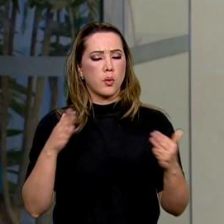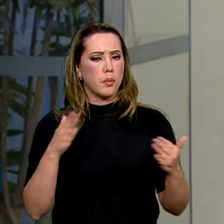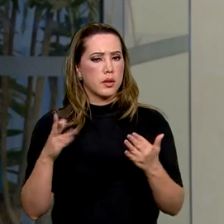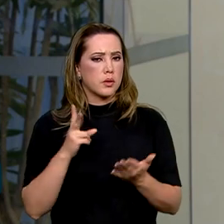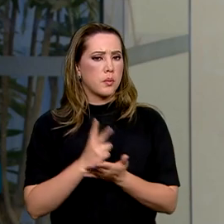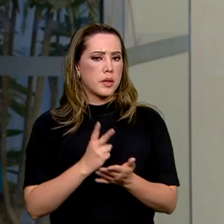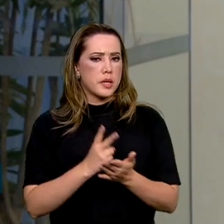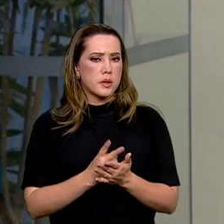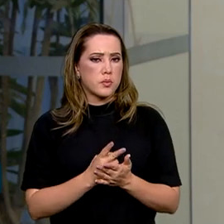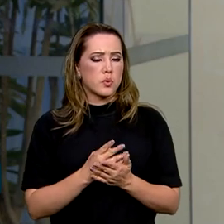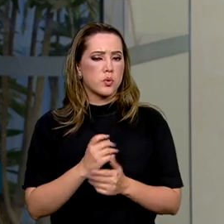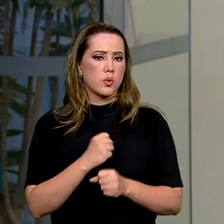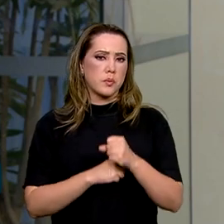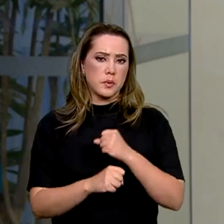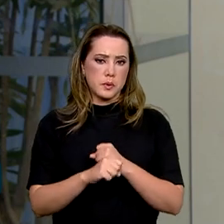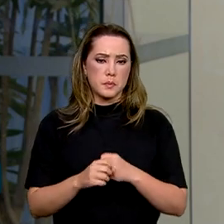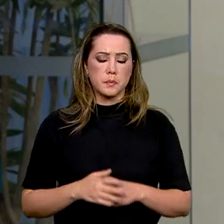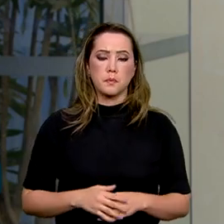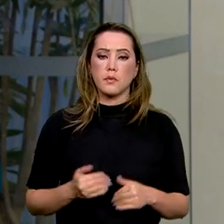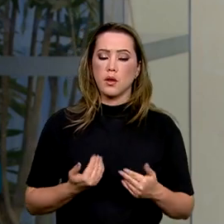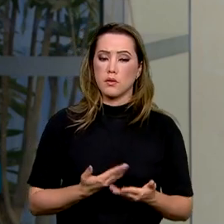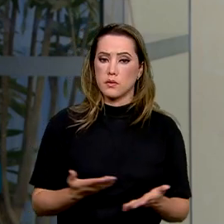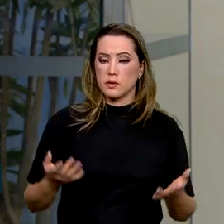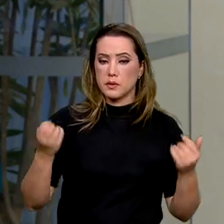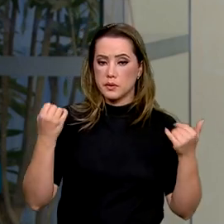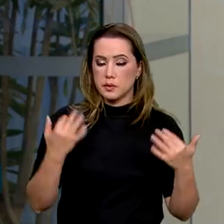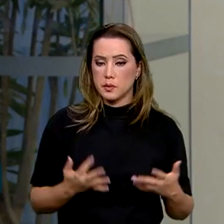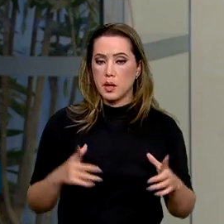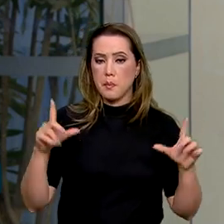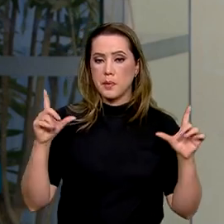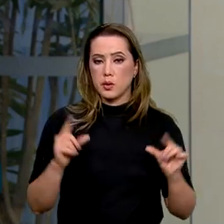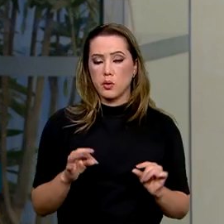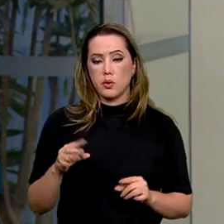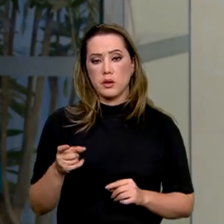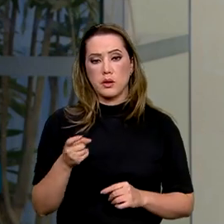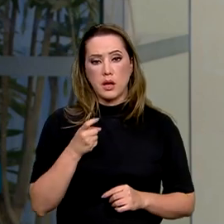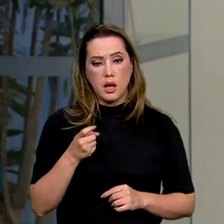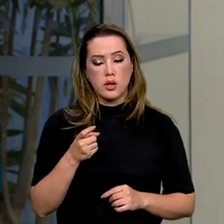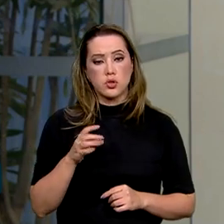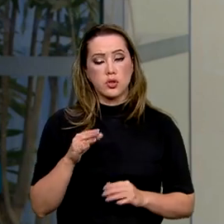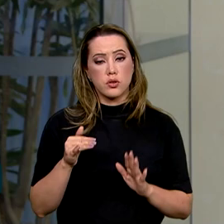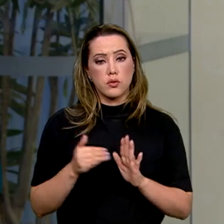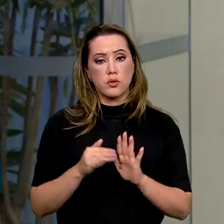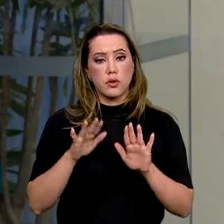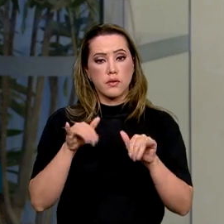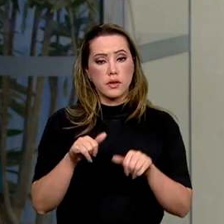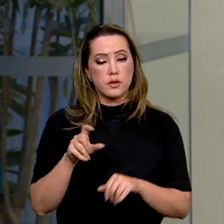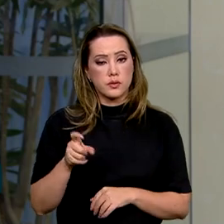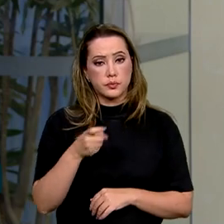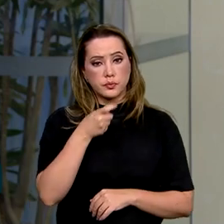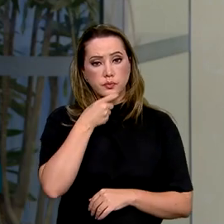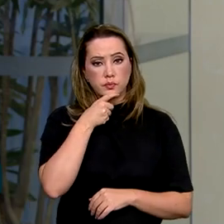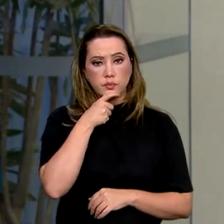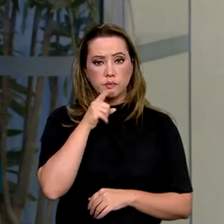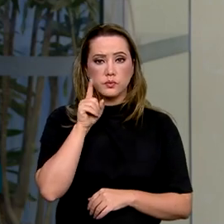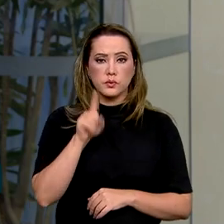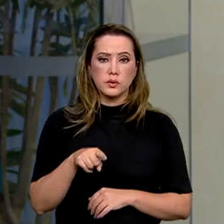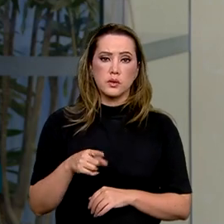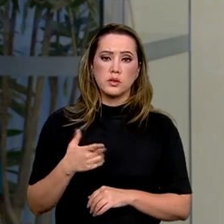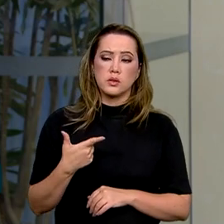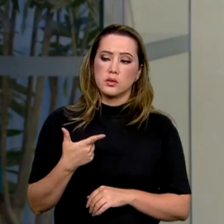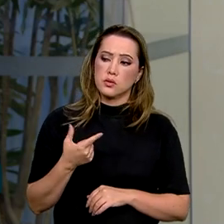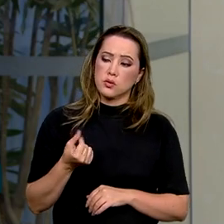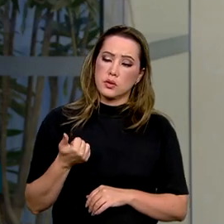mesmo trimestre do ano passado. E como vocês disseram, a menor taxa terminada em julho, por um trimestre terminado em julho desde